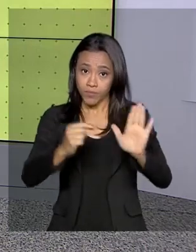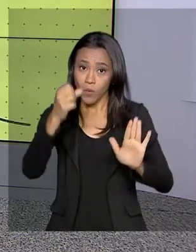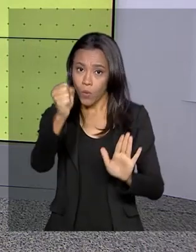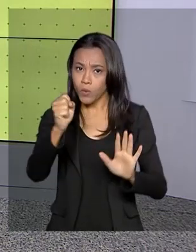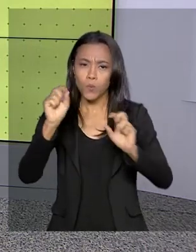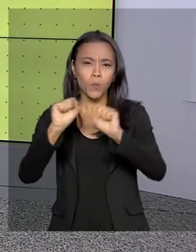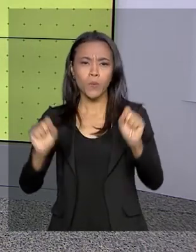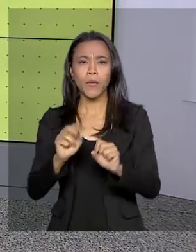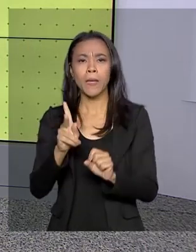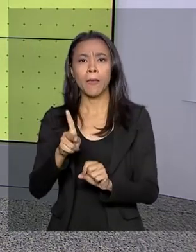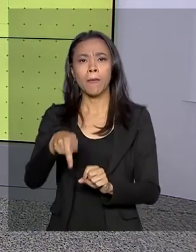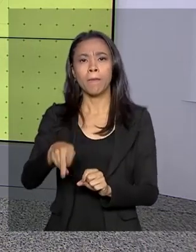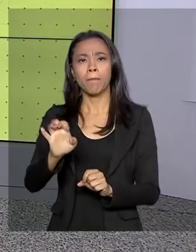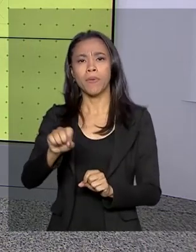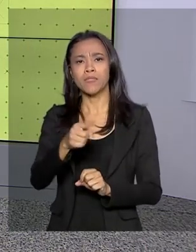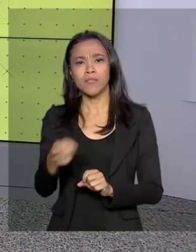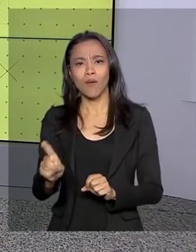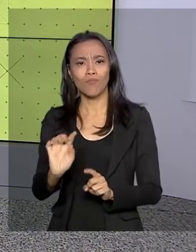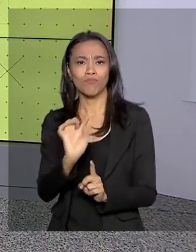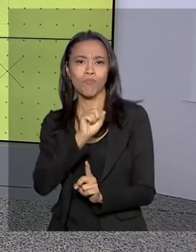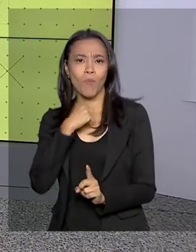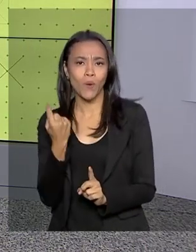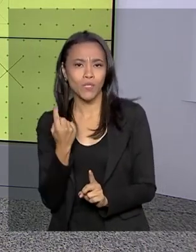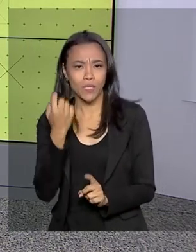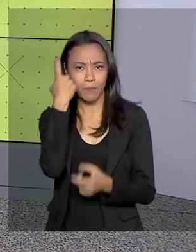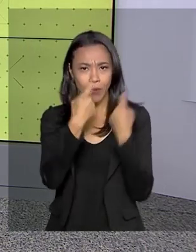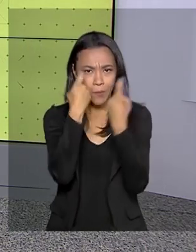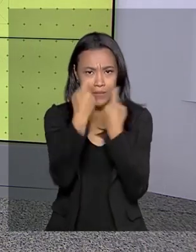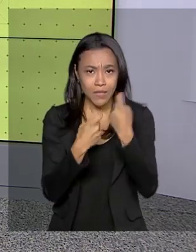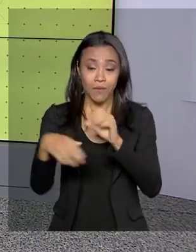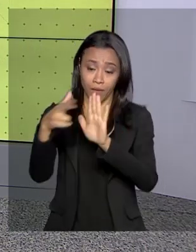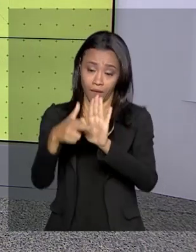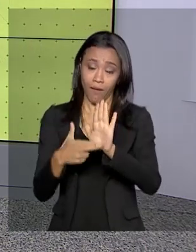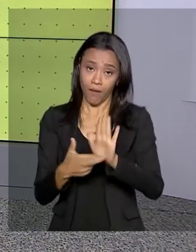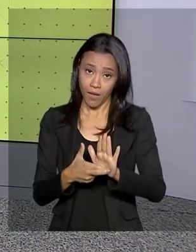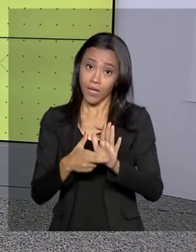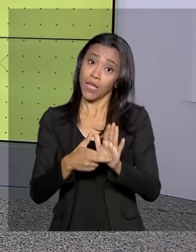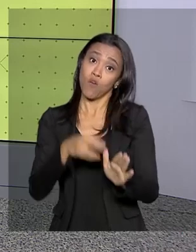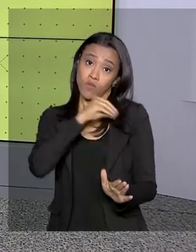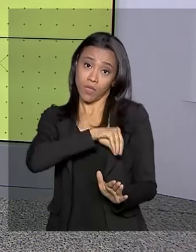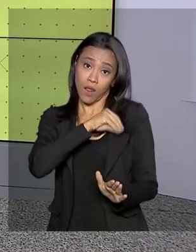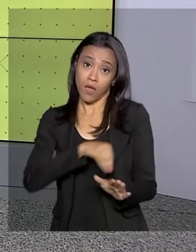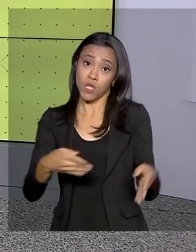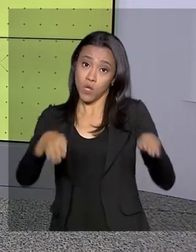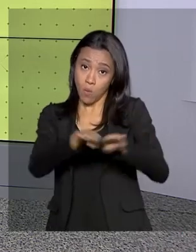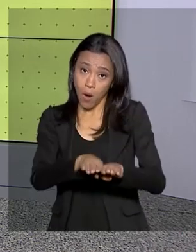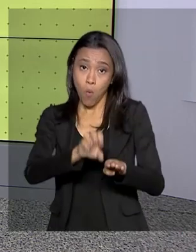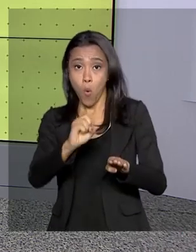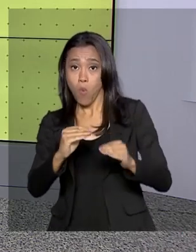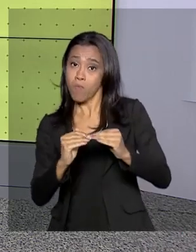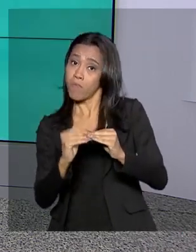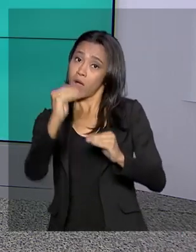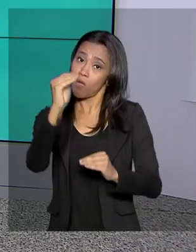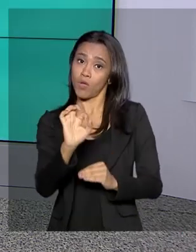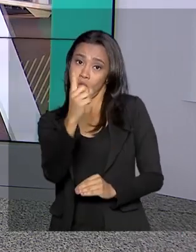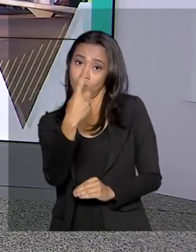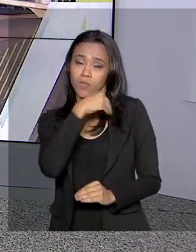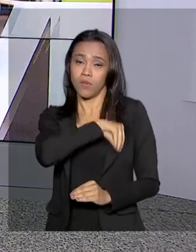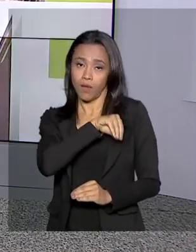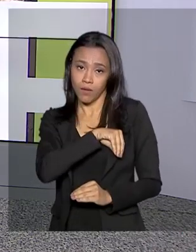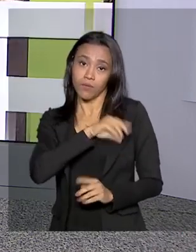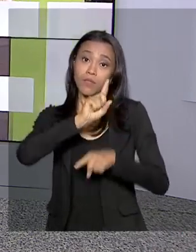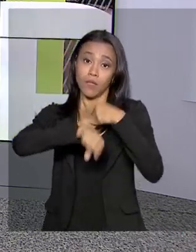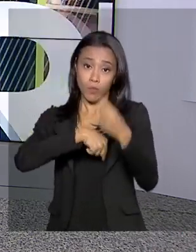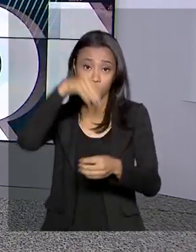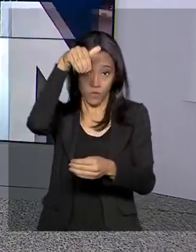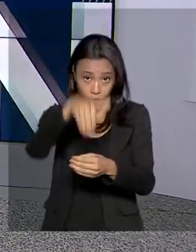trata da pensão por morte. A preocupação é que a regra garanta valor igual ou maior que o salário mínimo. Votados os destaques,